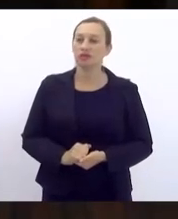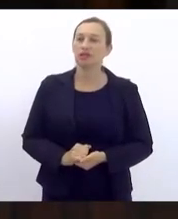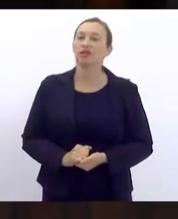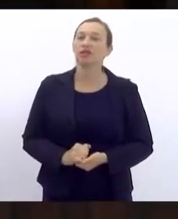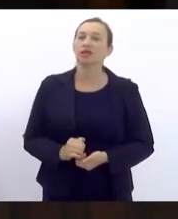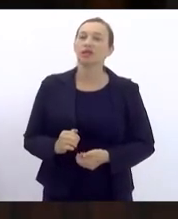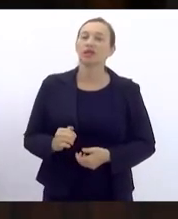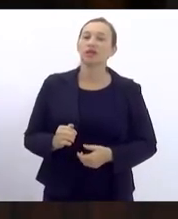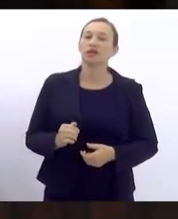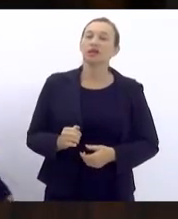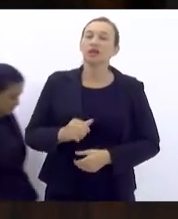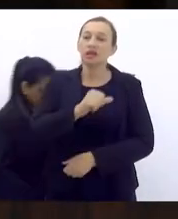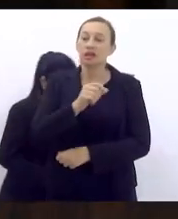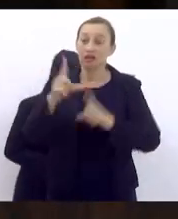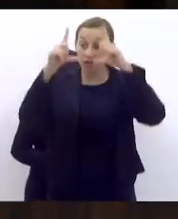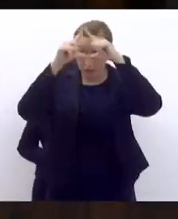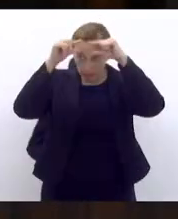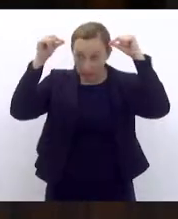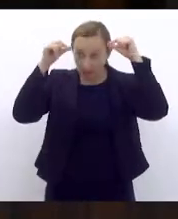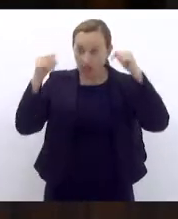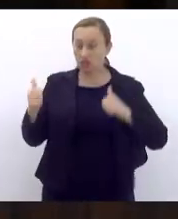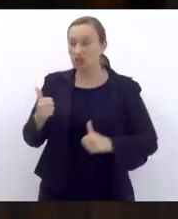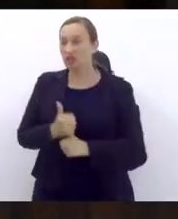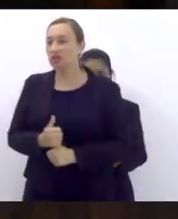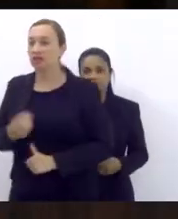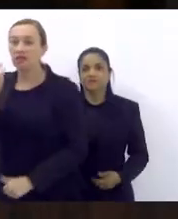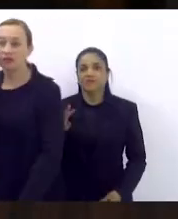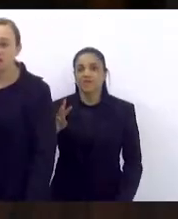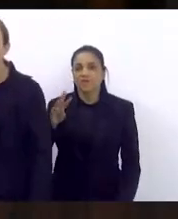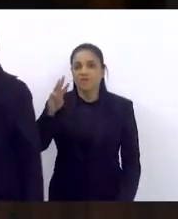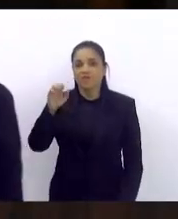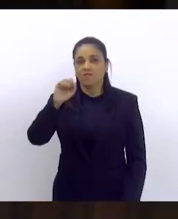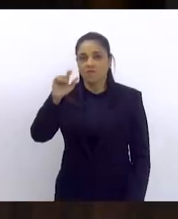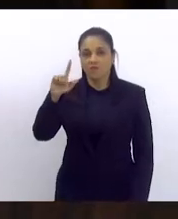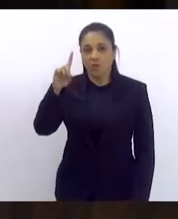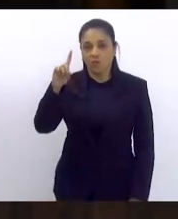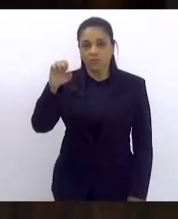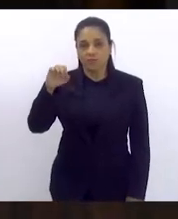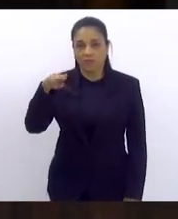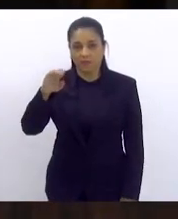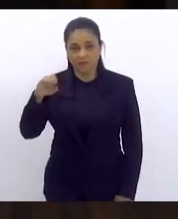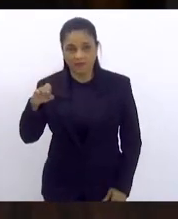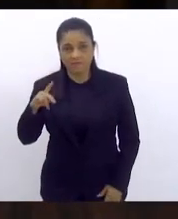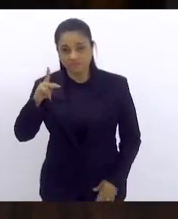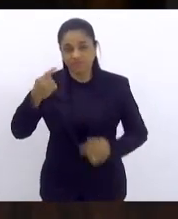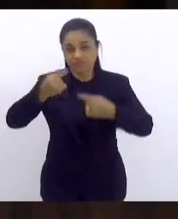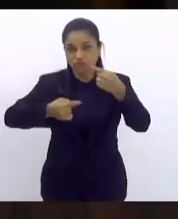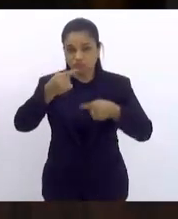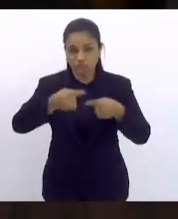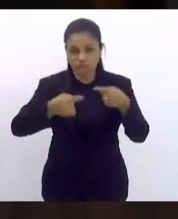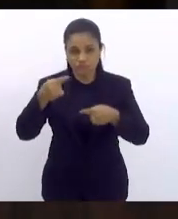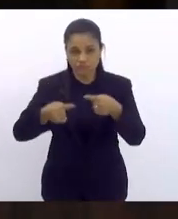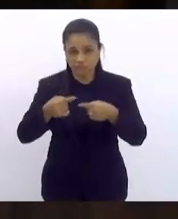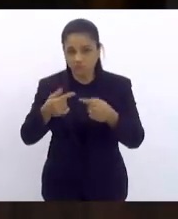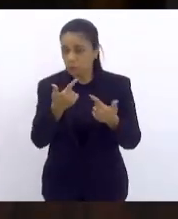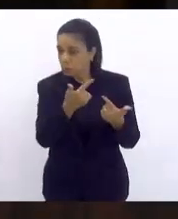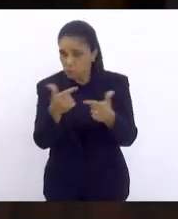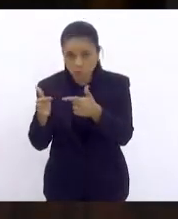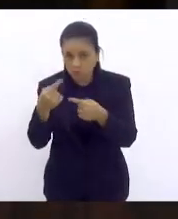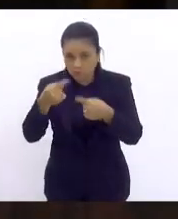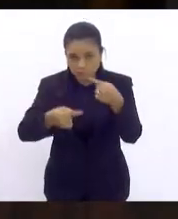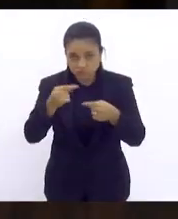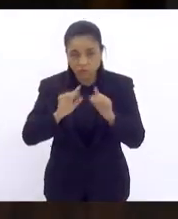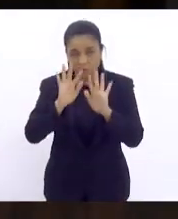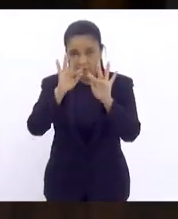em Feireira Regiane e Valdeque Carneiro. Em discussão, não havendo o que queira discutir,